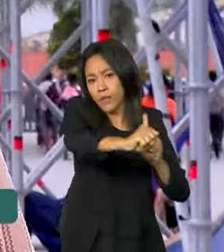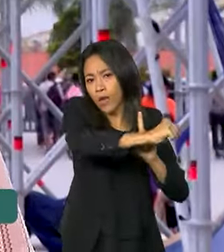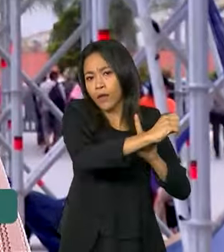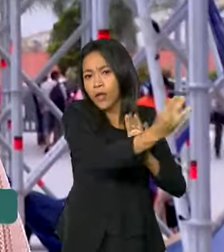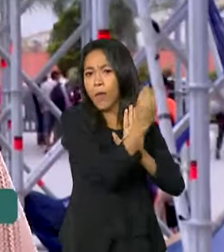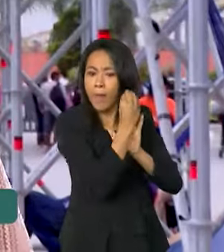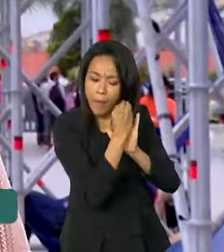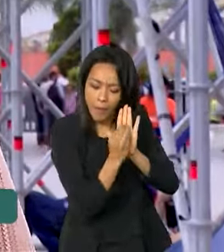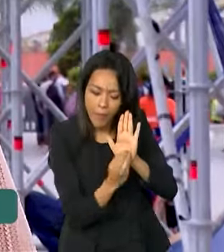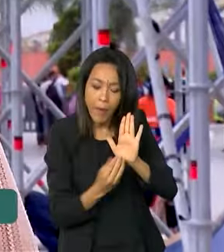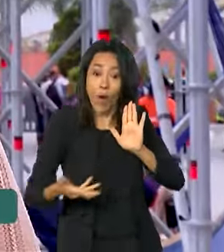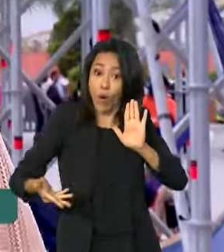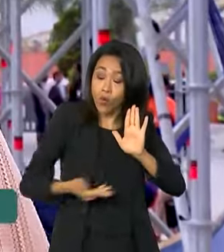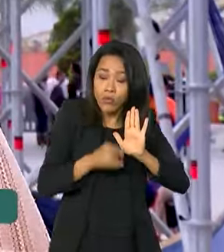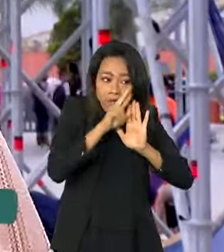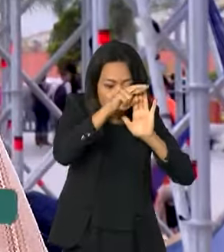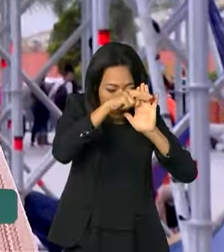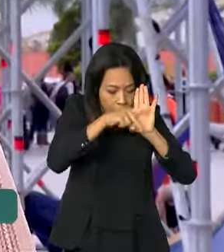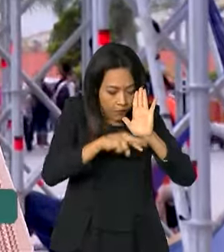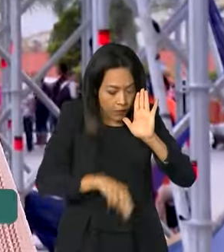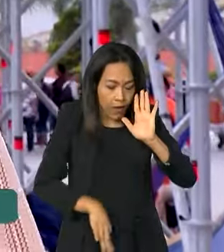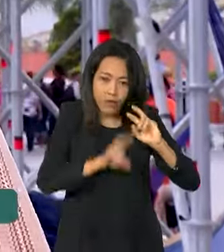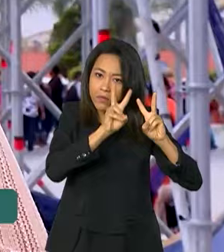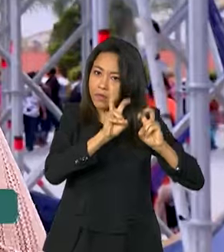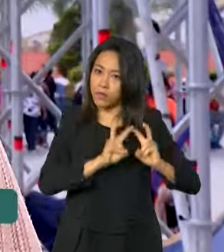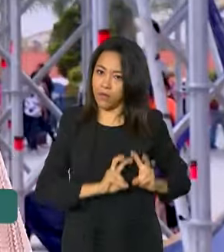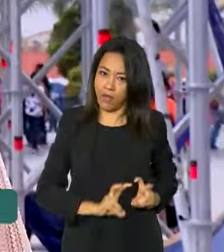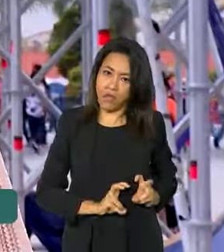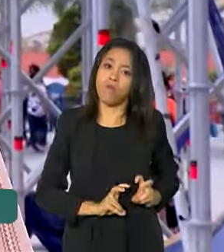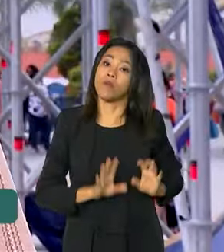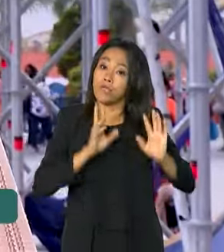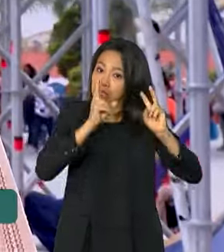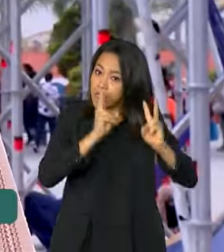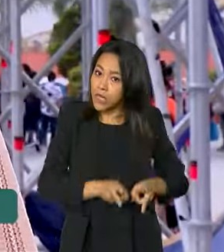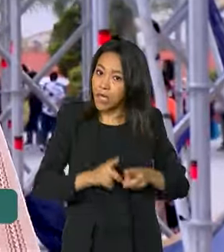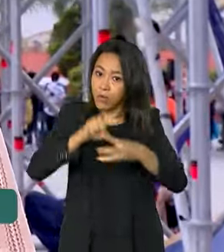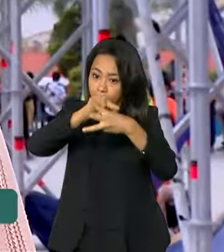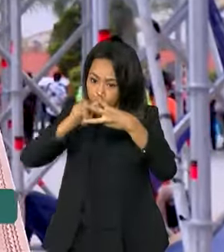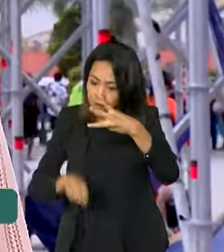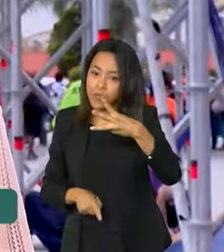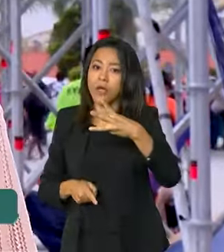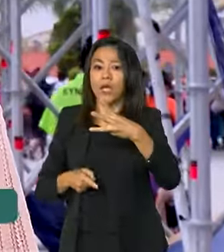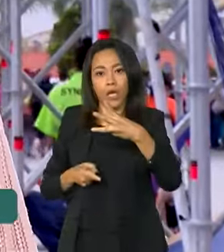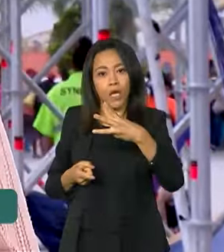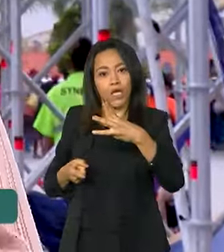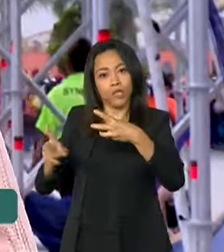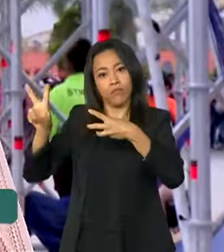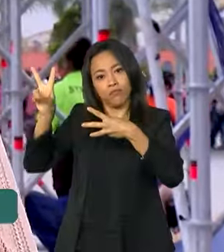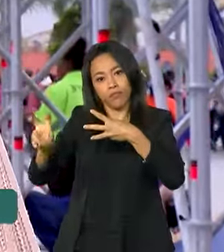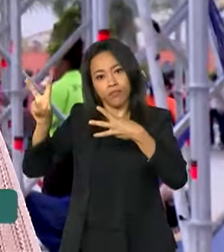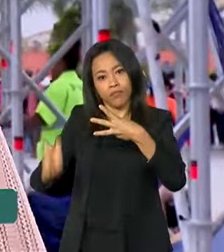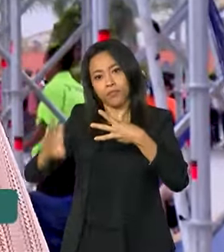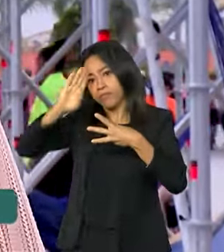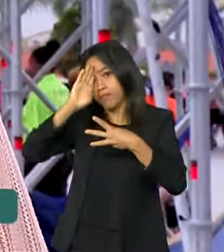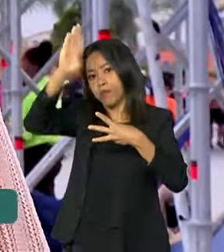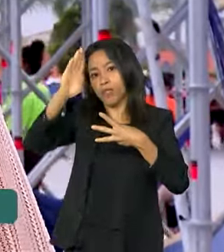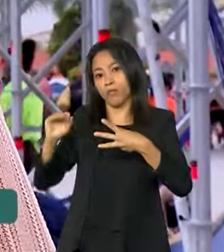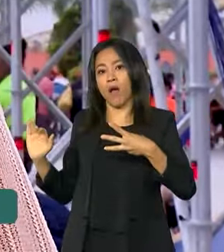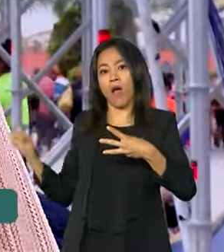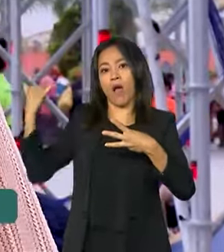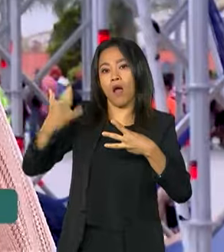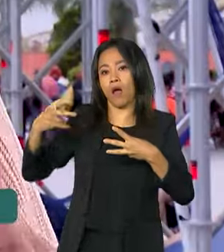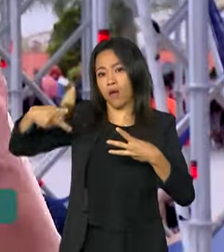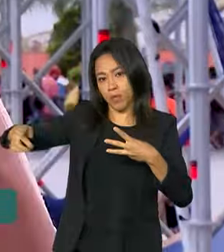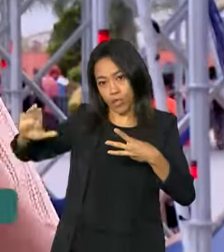hoje. São muitos temas, mas todos eles, dentro dos três pilares estabelecidos pelo presidente Lula, à frente da presidência do